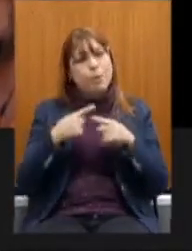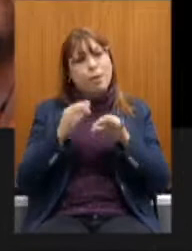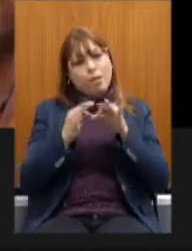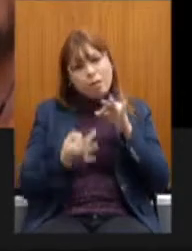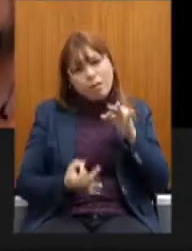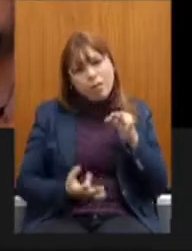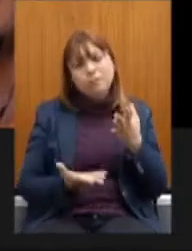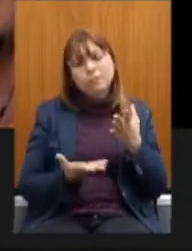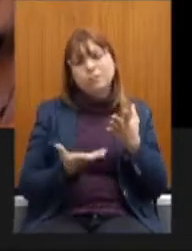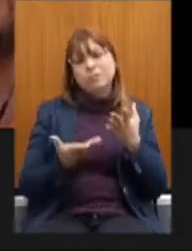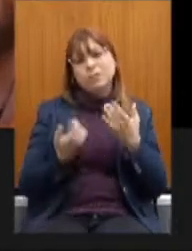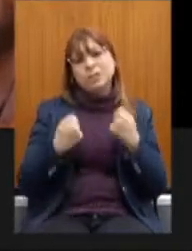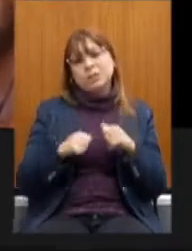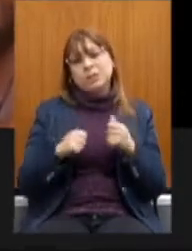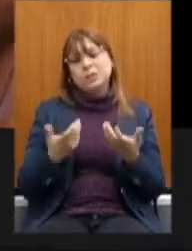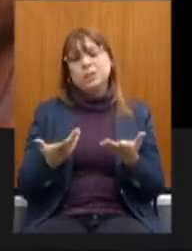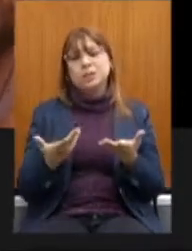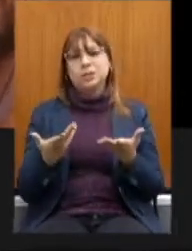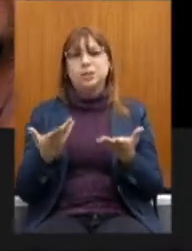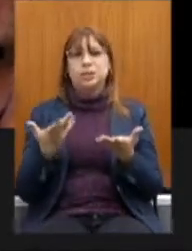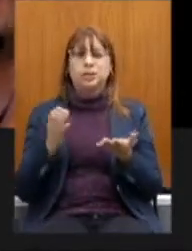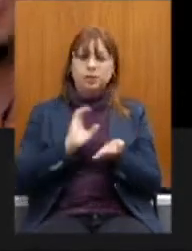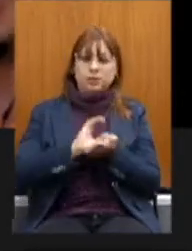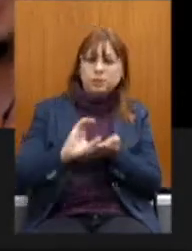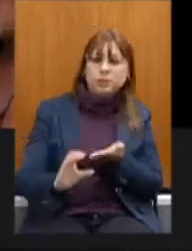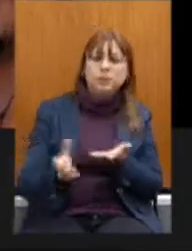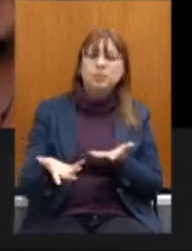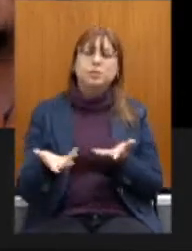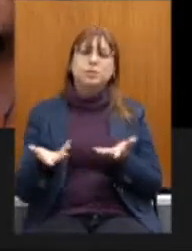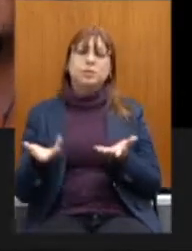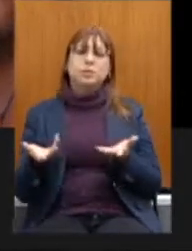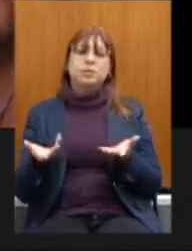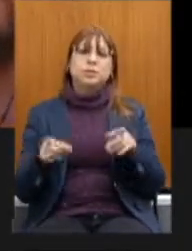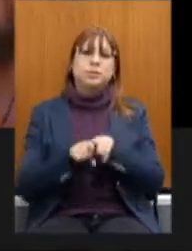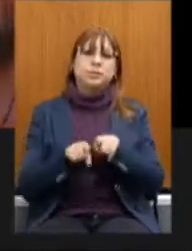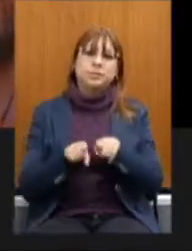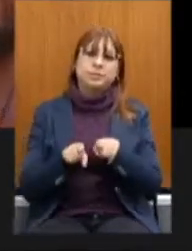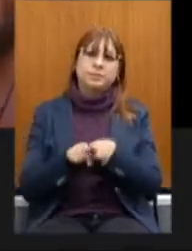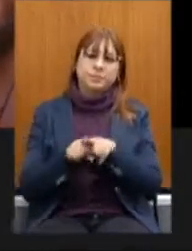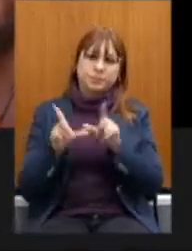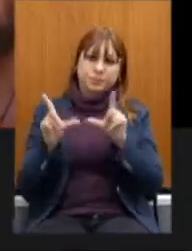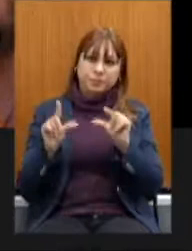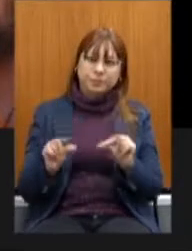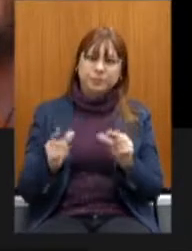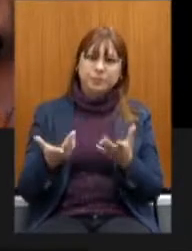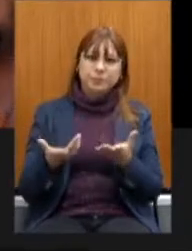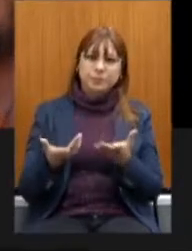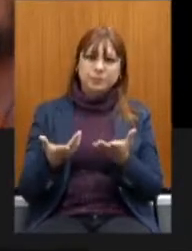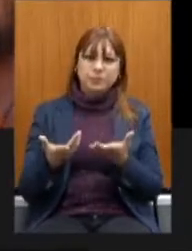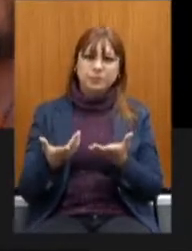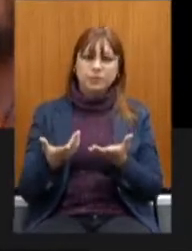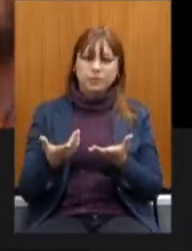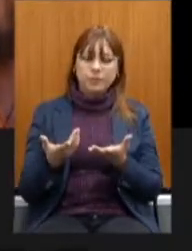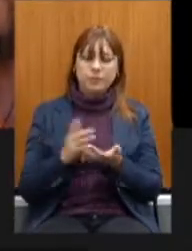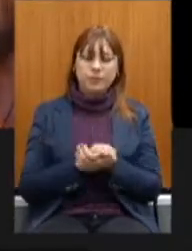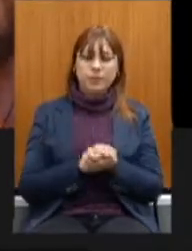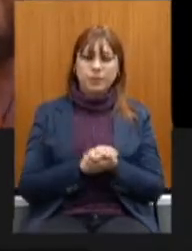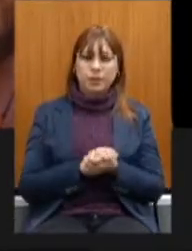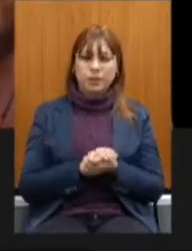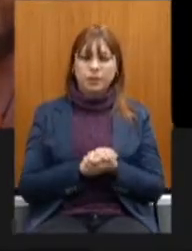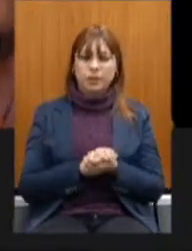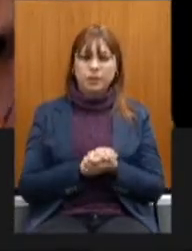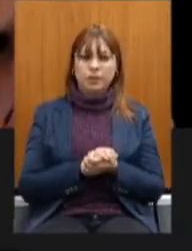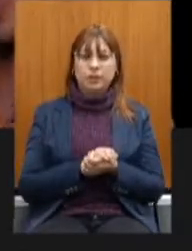e uma vez alcançada ajuda a manter o quadro de artistas de Minas Gerais, uma vez mantida a ponta para o desenvolvimento